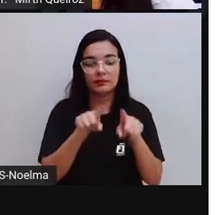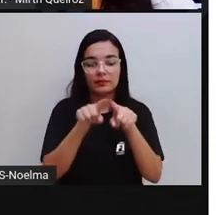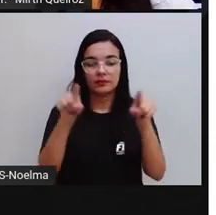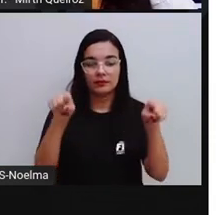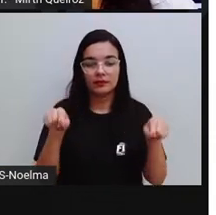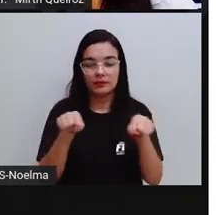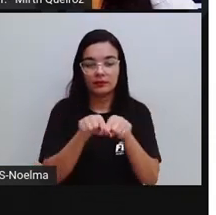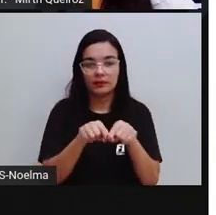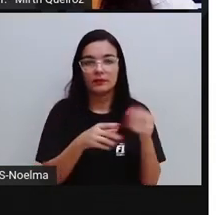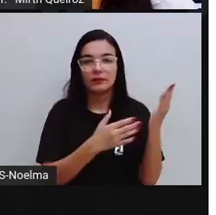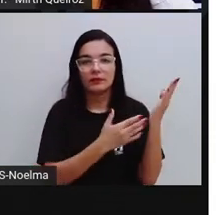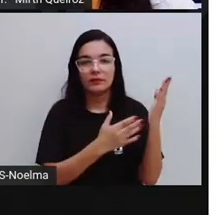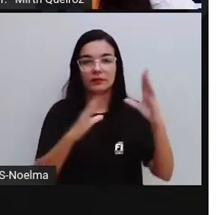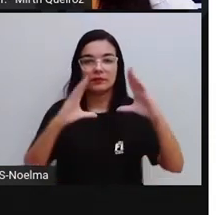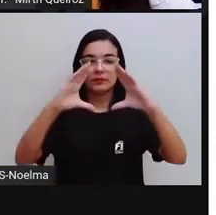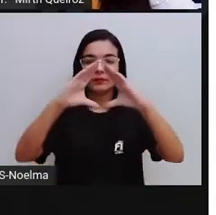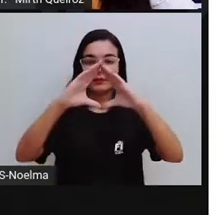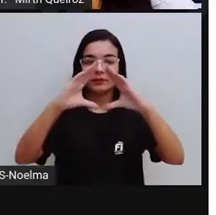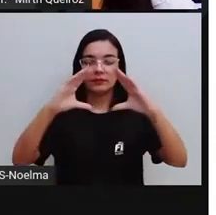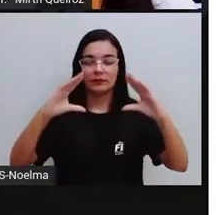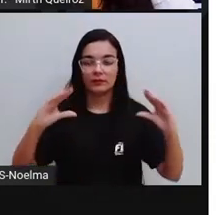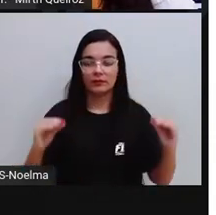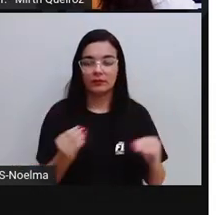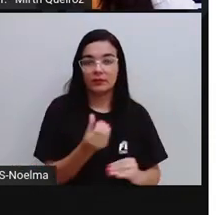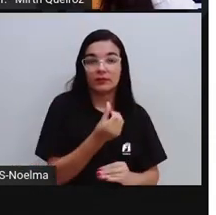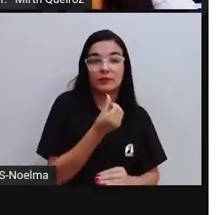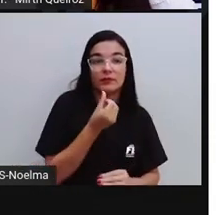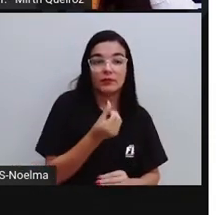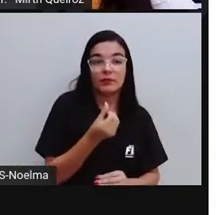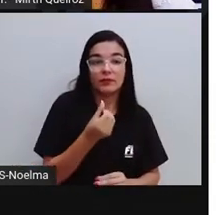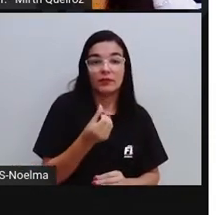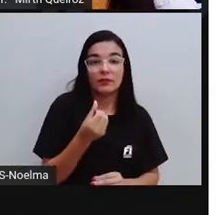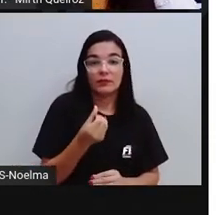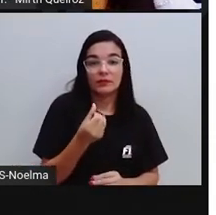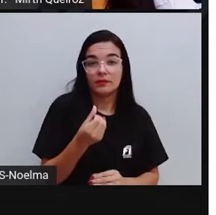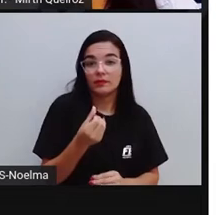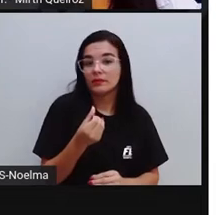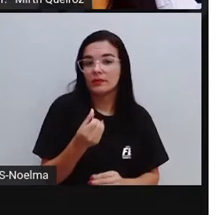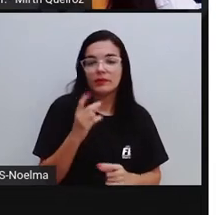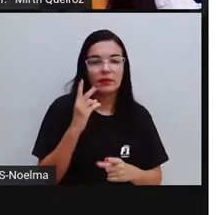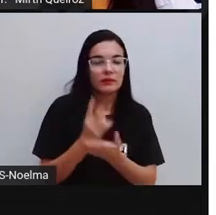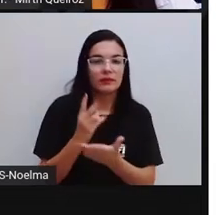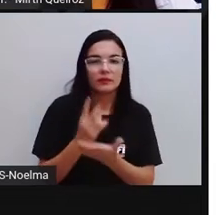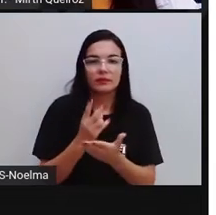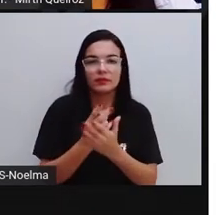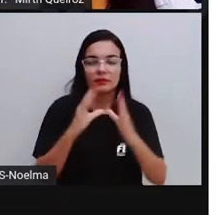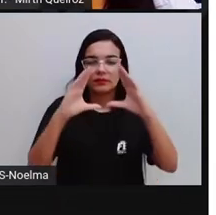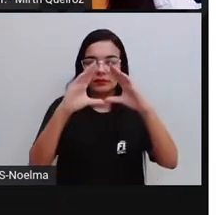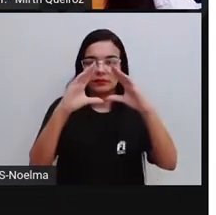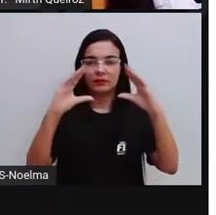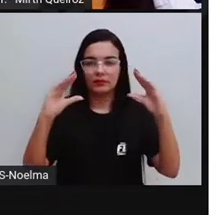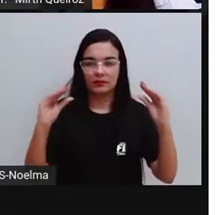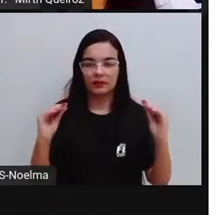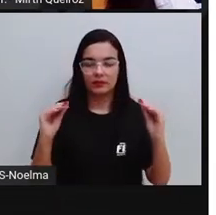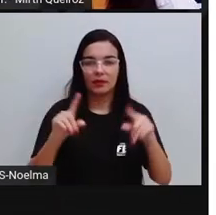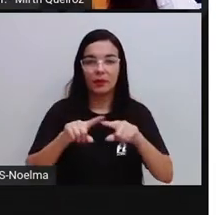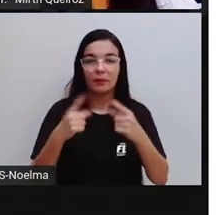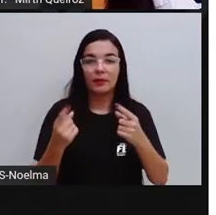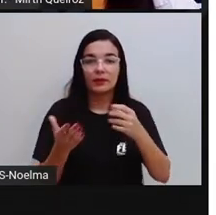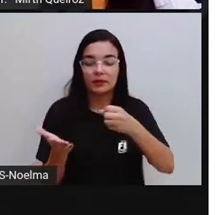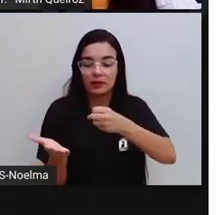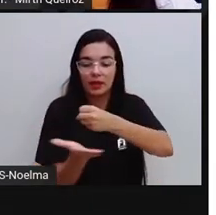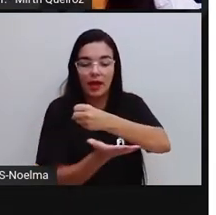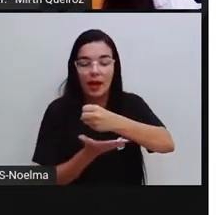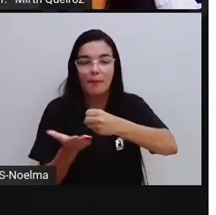pirâmide de base hexagonal, que ela, uma pirâmide sempre vai ser formada por faces de triângulo. Agora, o que vai